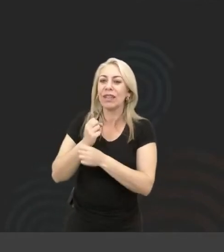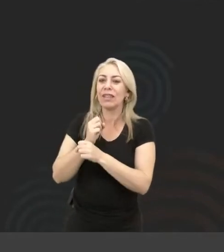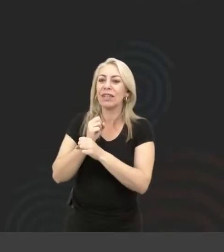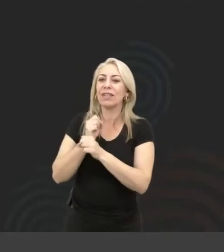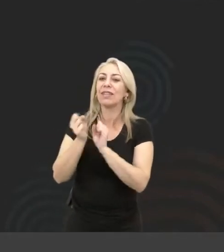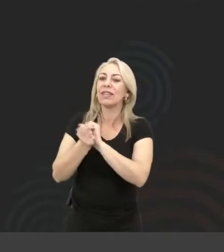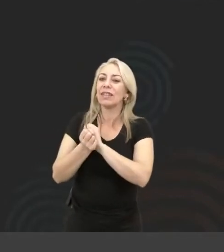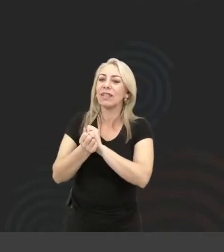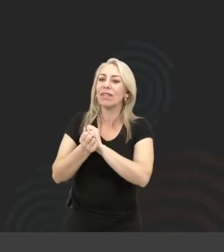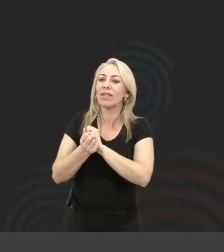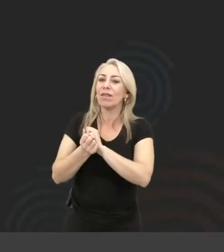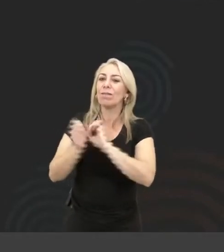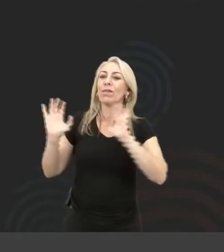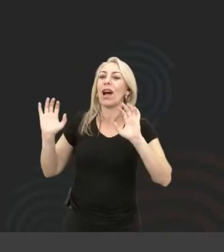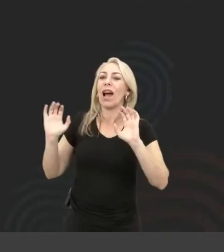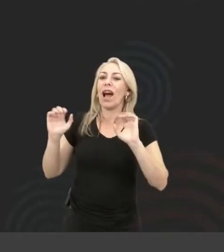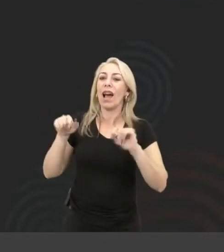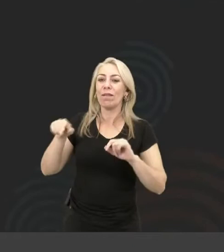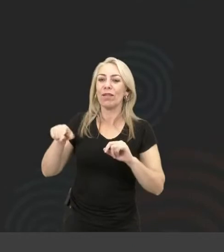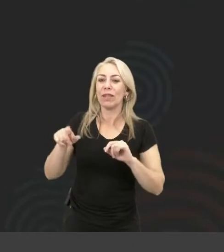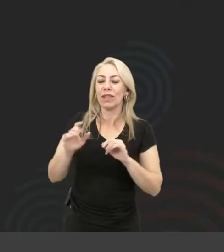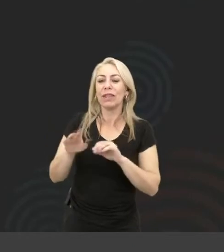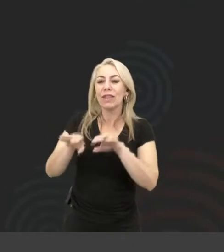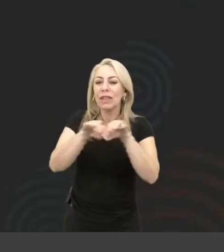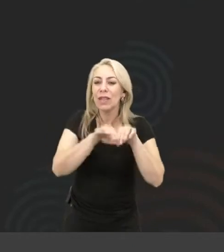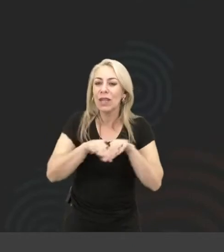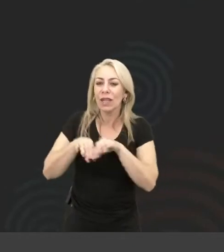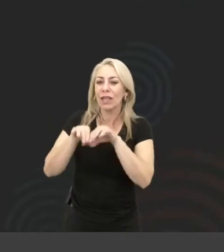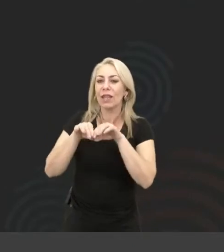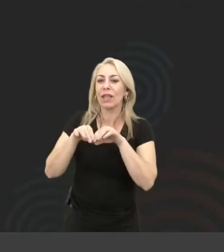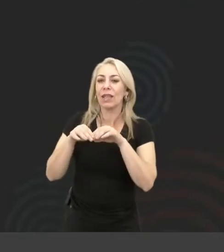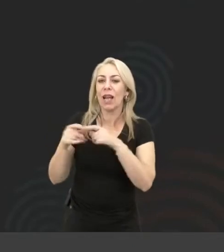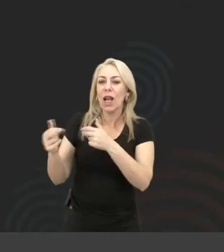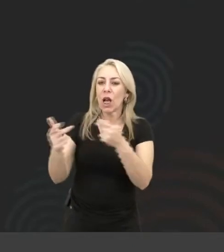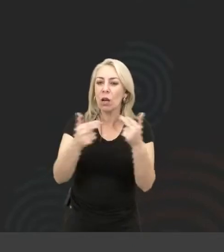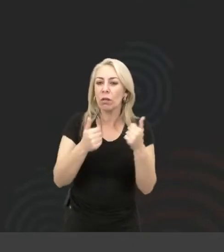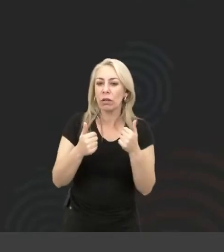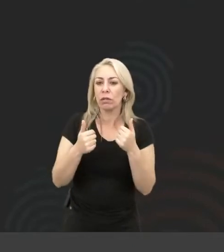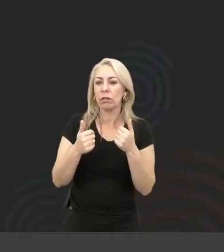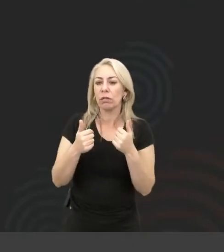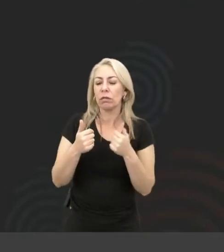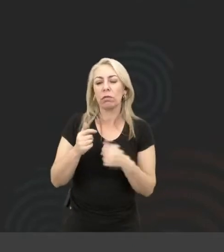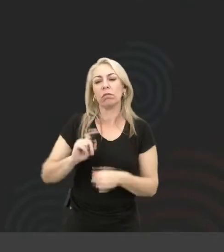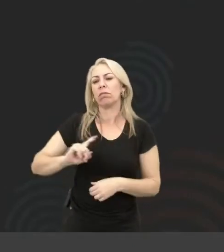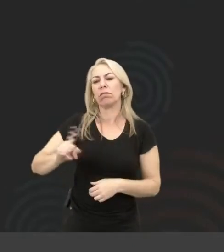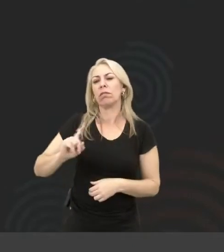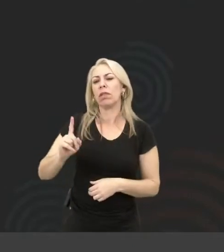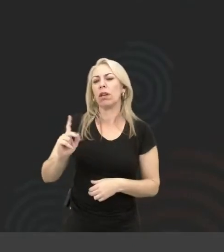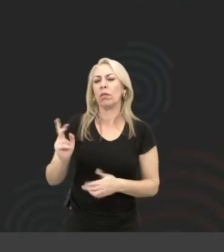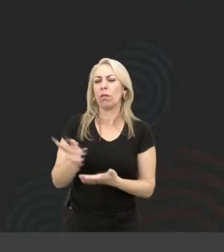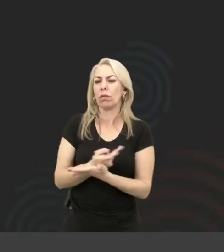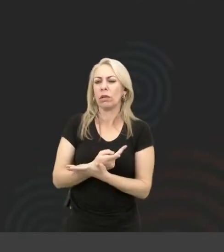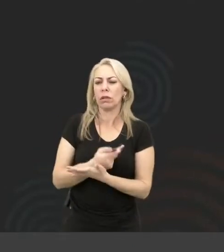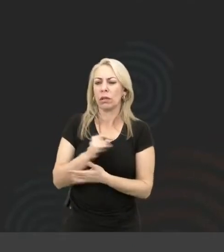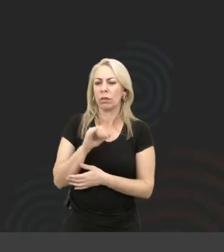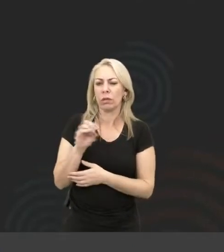e vocês são iguais. Claro que não. então, nós criamos,